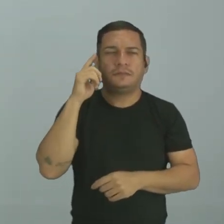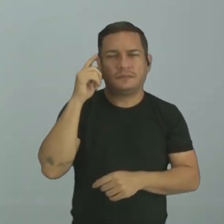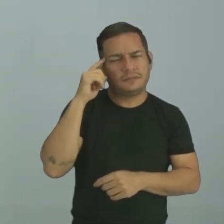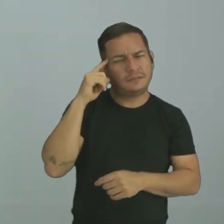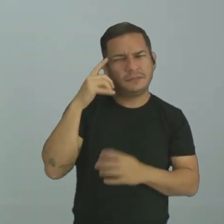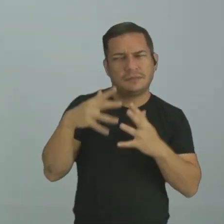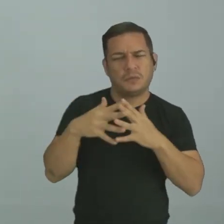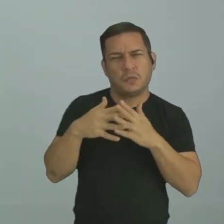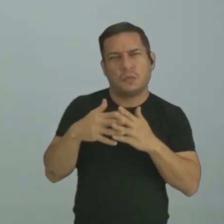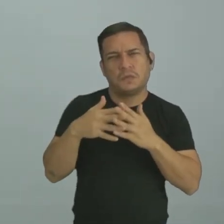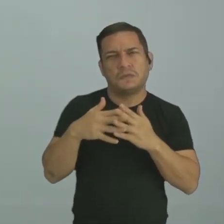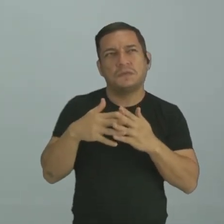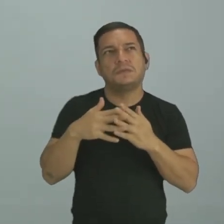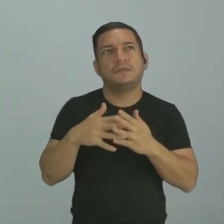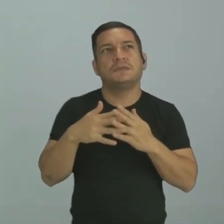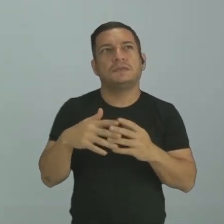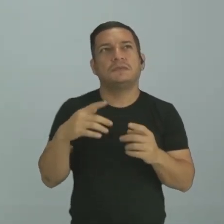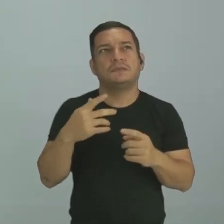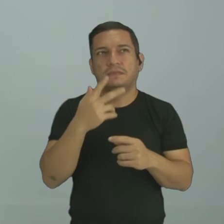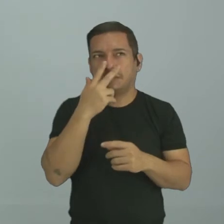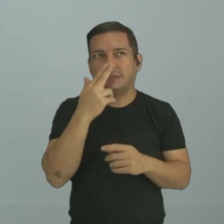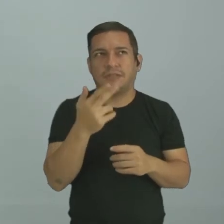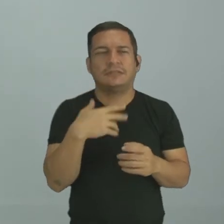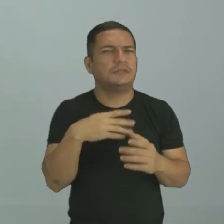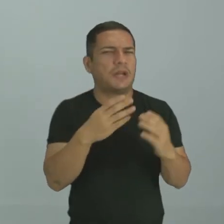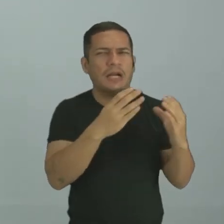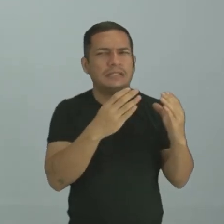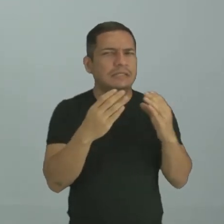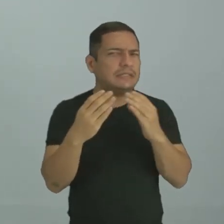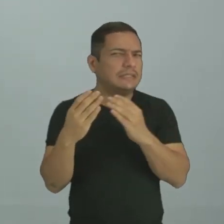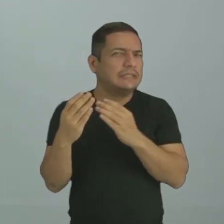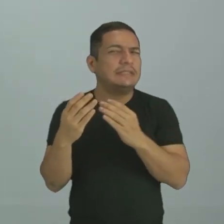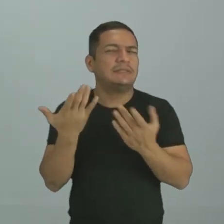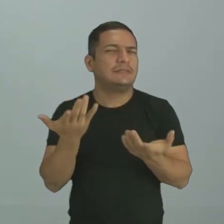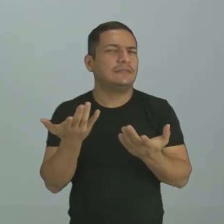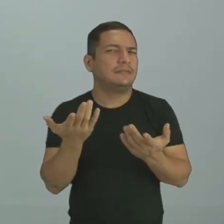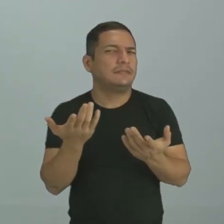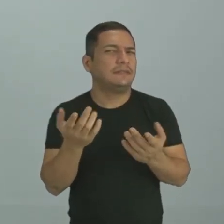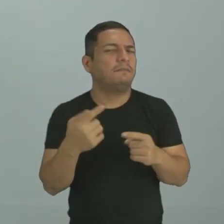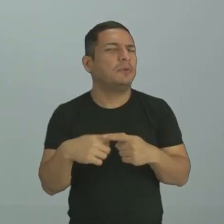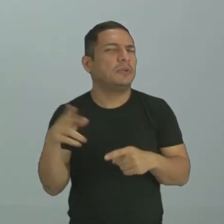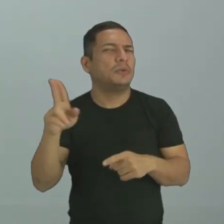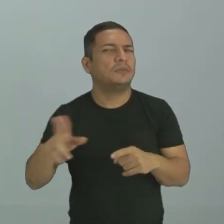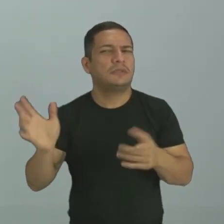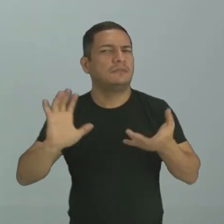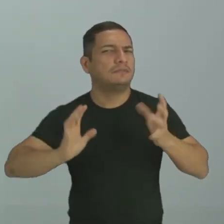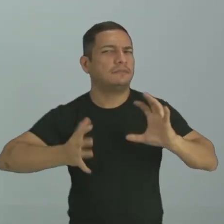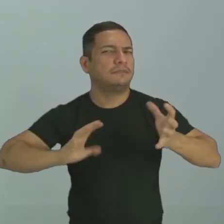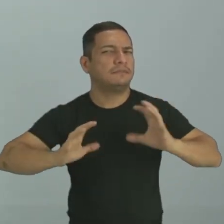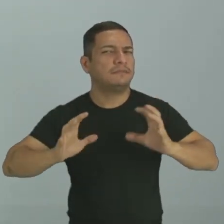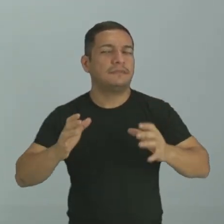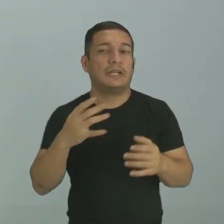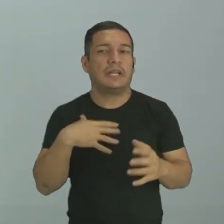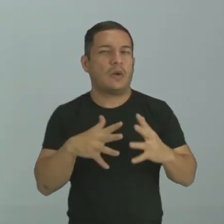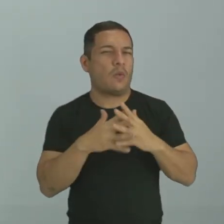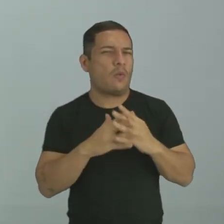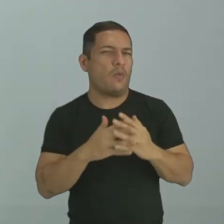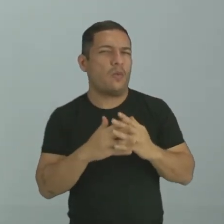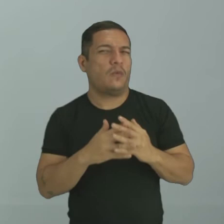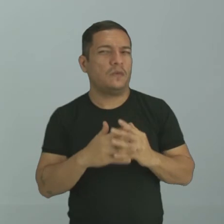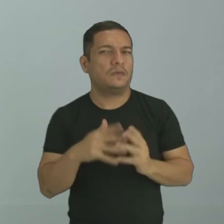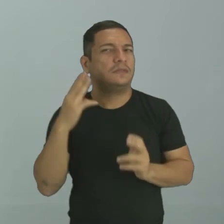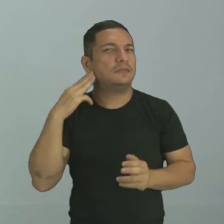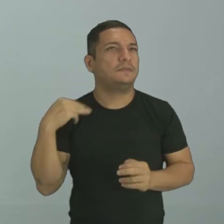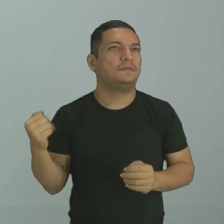confusa. Isso tá parecendo uma melancia. Parece uma melancia. Por que ele tá usando como bola? Então, ela ficou um pouco confusa. E olha a